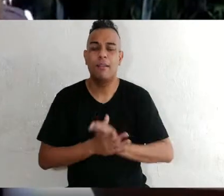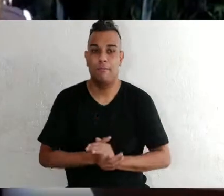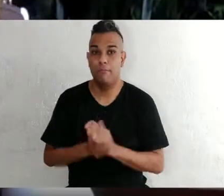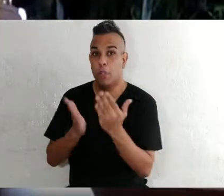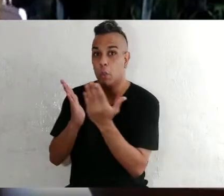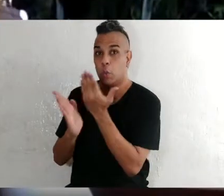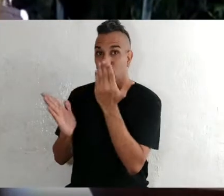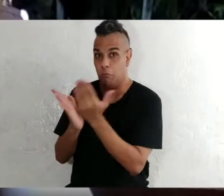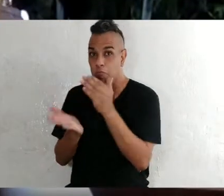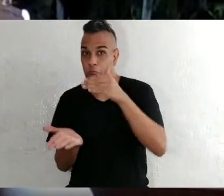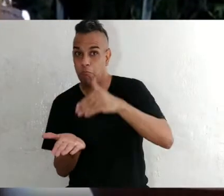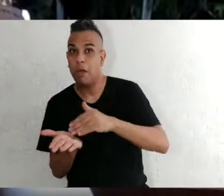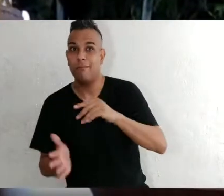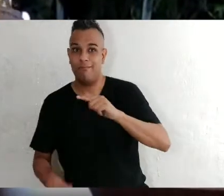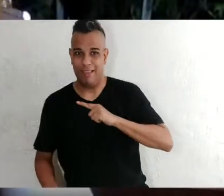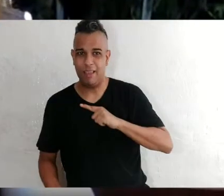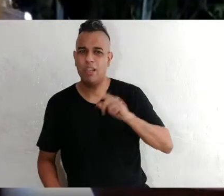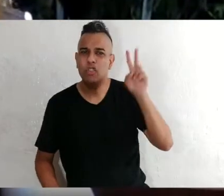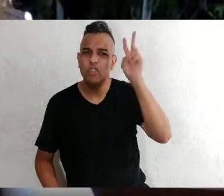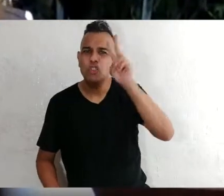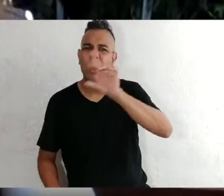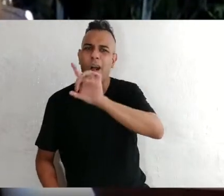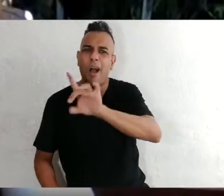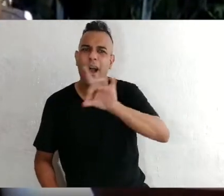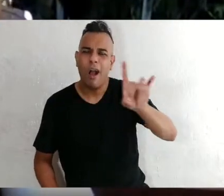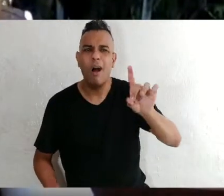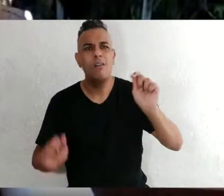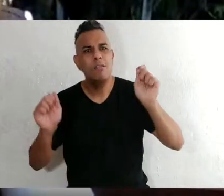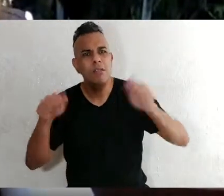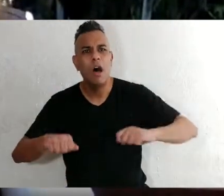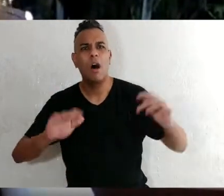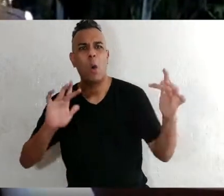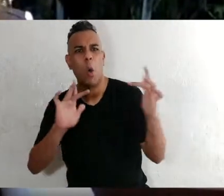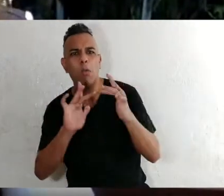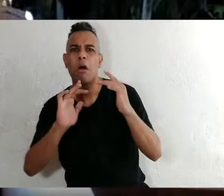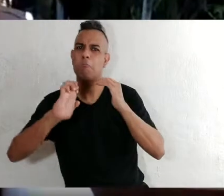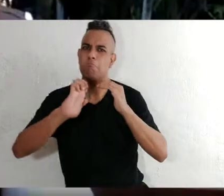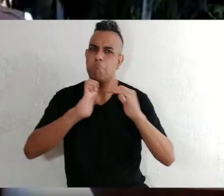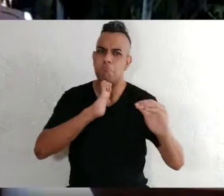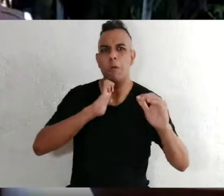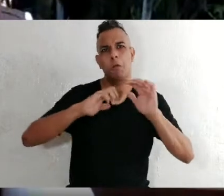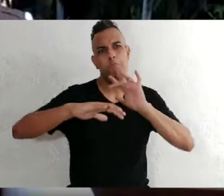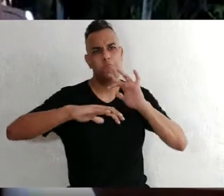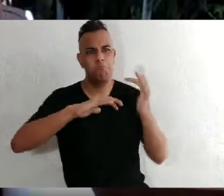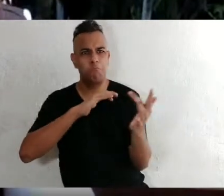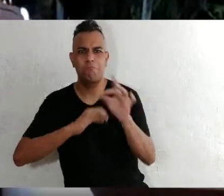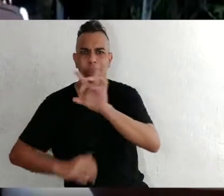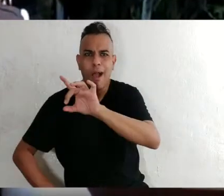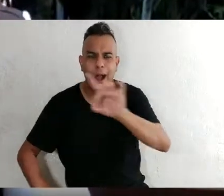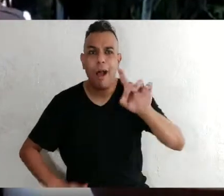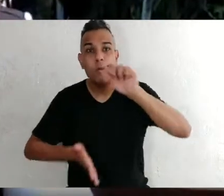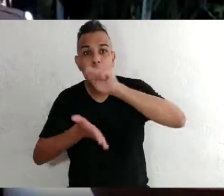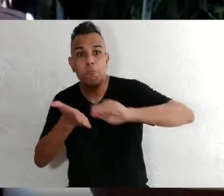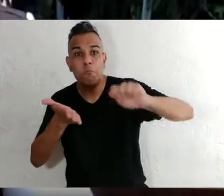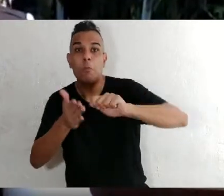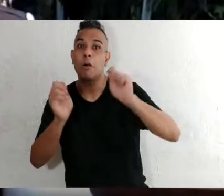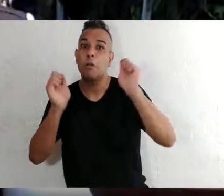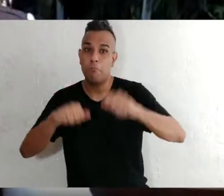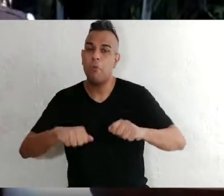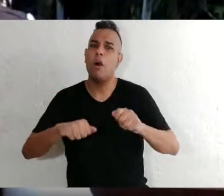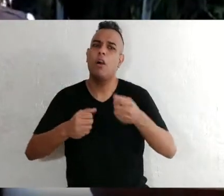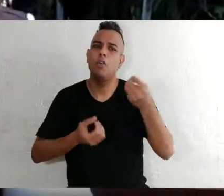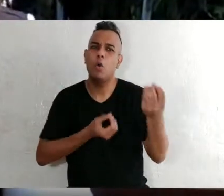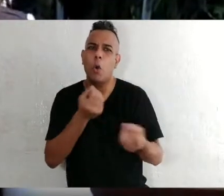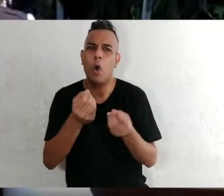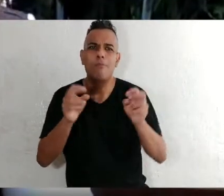livro, tem uma mini biografia de cada autor e seus contatos de e-mail e redes sociais. Então, podem acessá-los